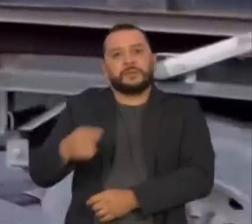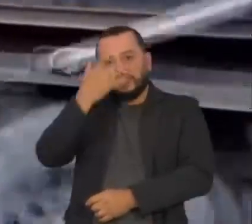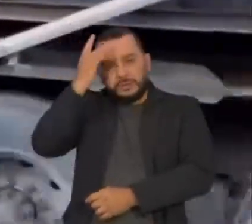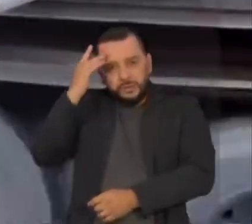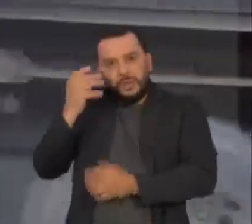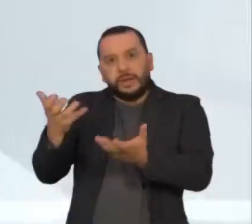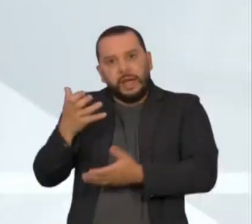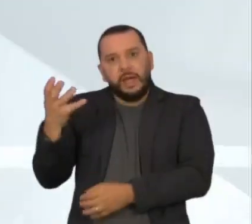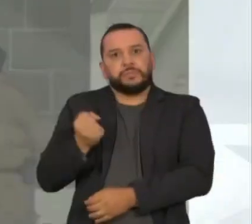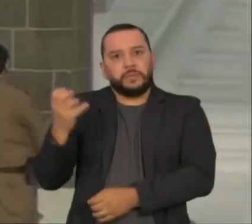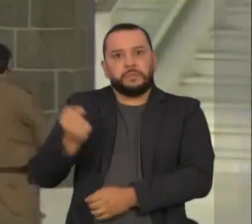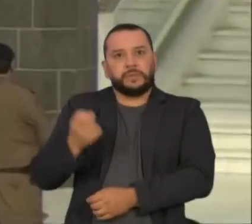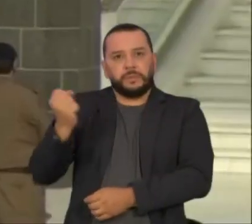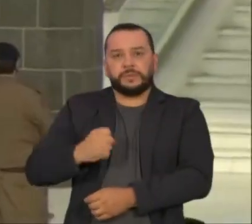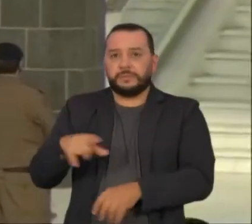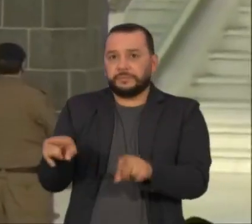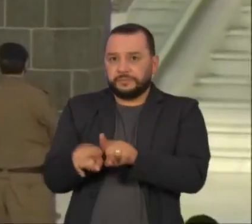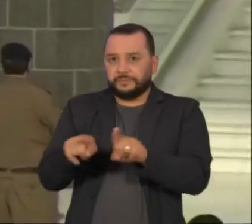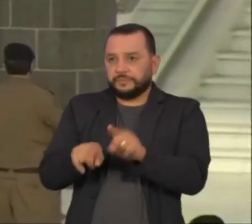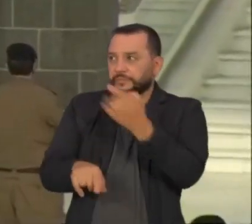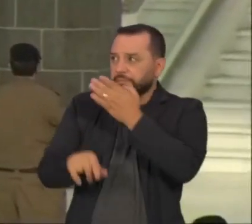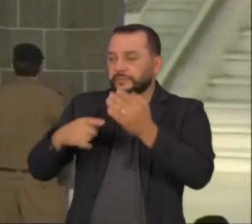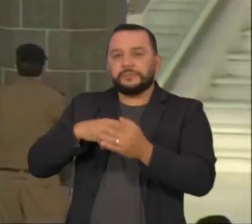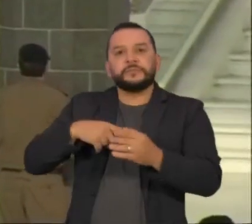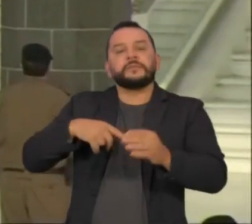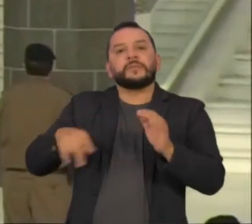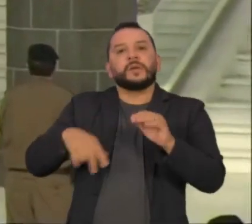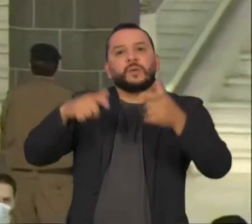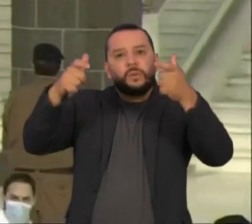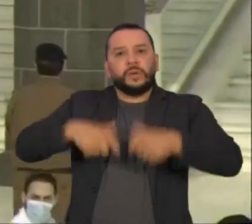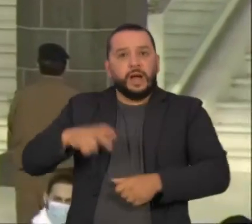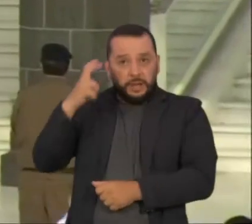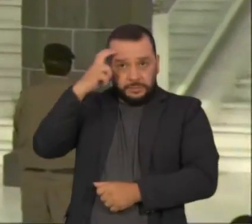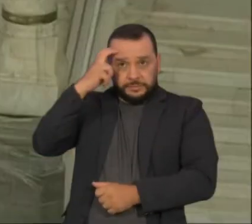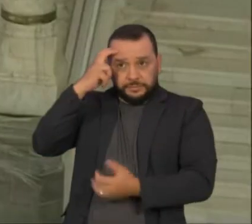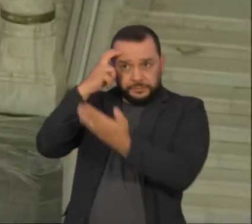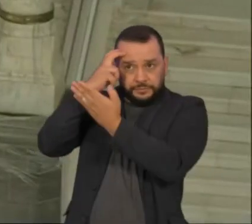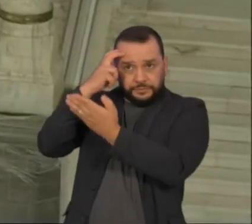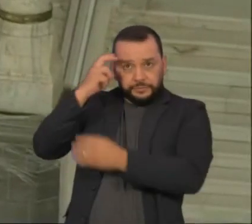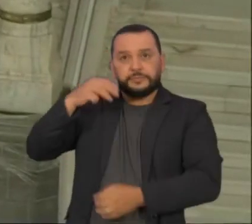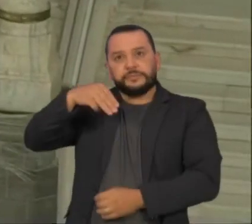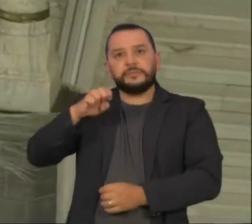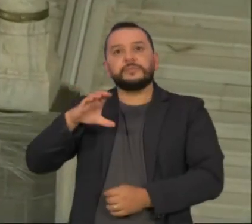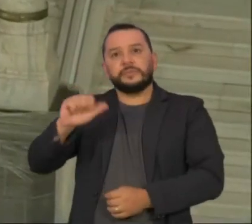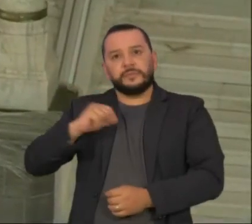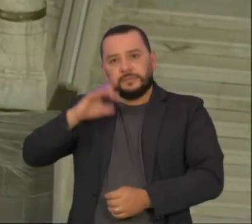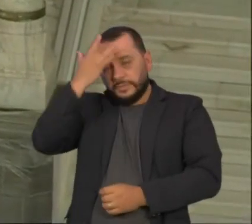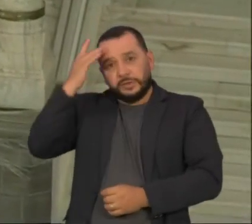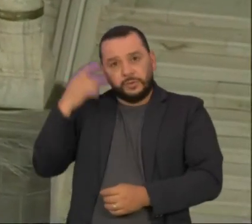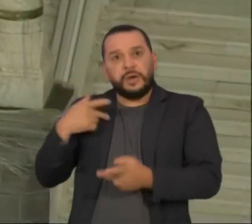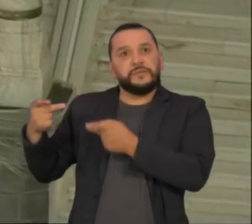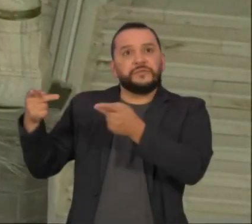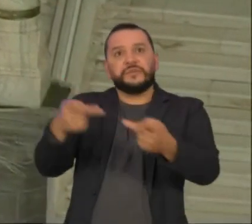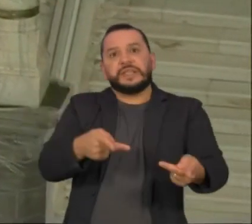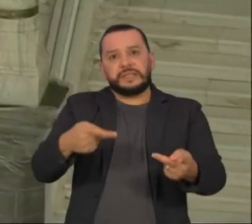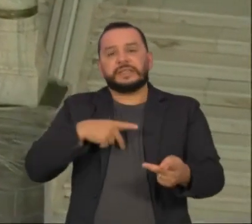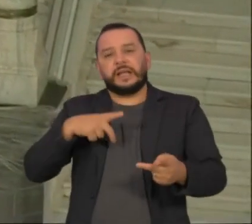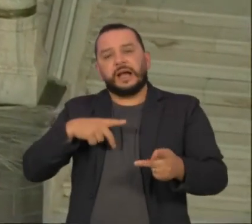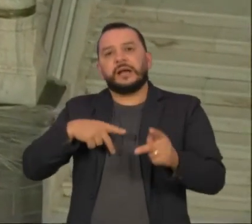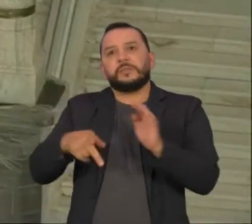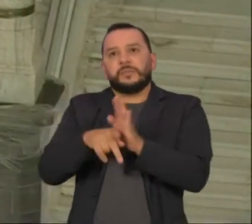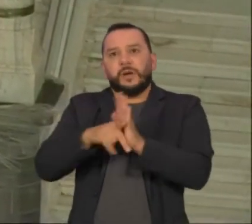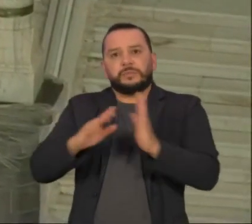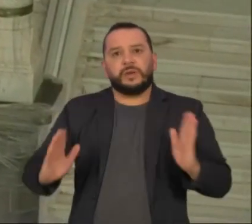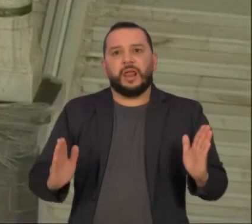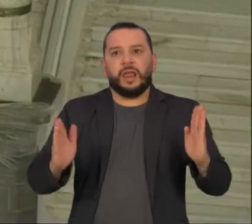no benefício. Em Meca, na Arábia Saudita, a pandemia do novo coronavírus limitou o número de peregrinos em torno da Caaba, a